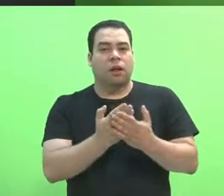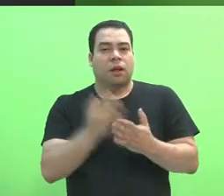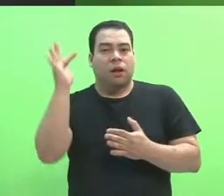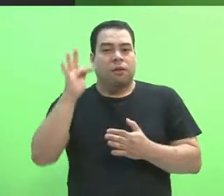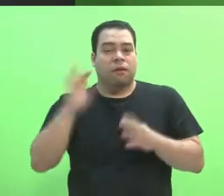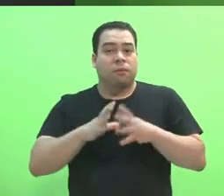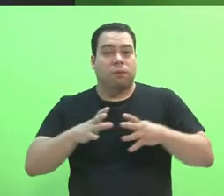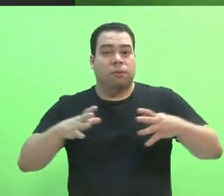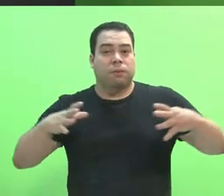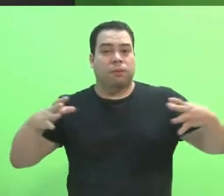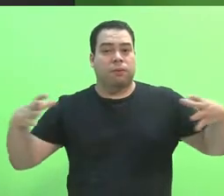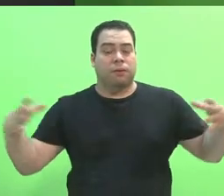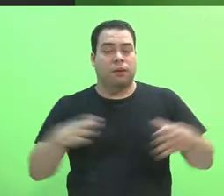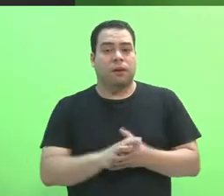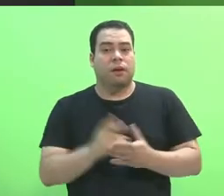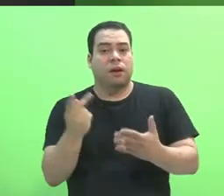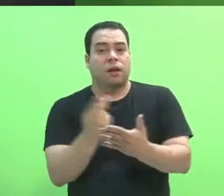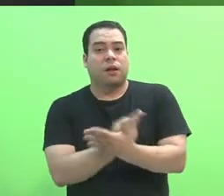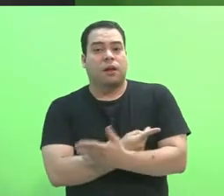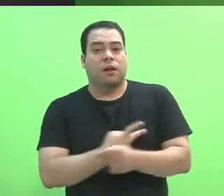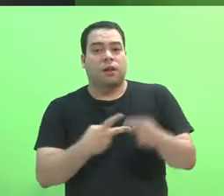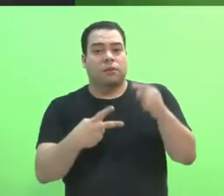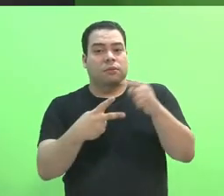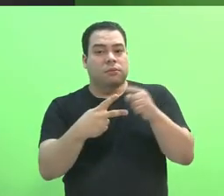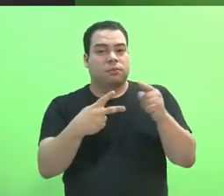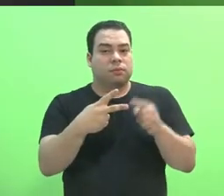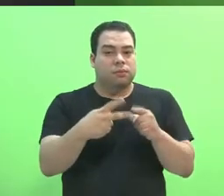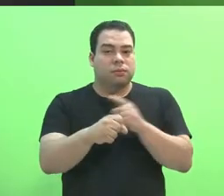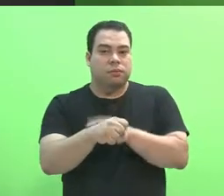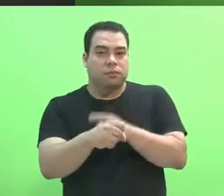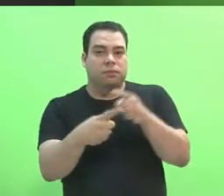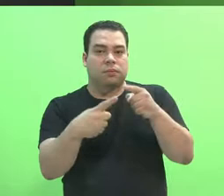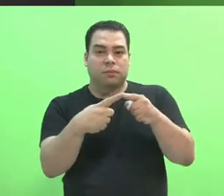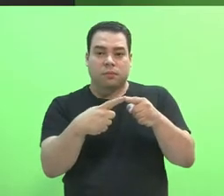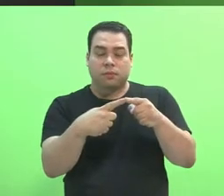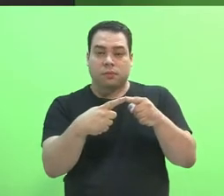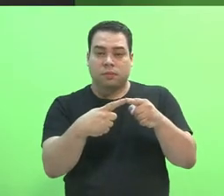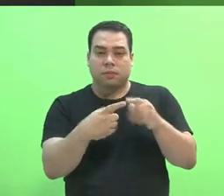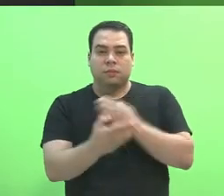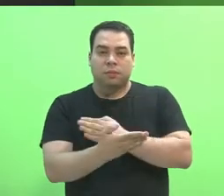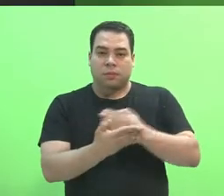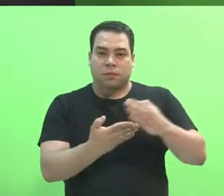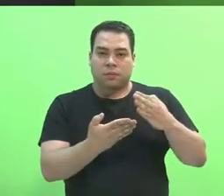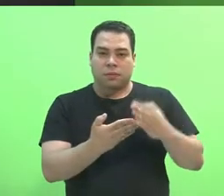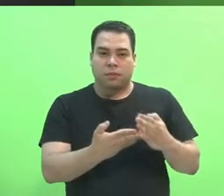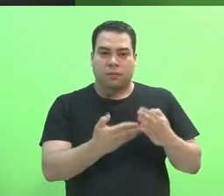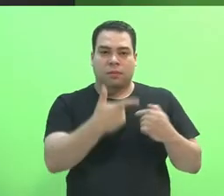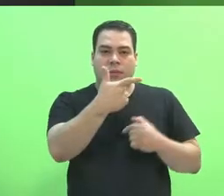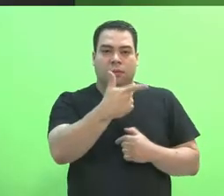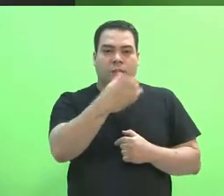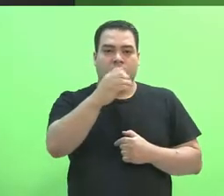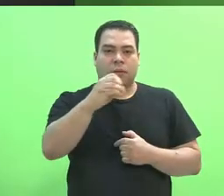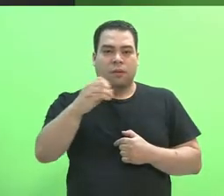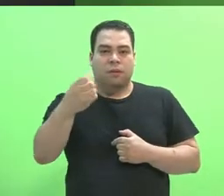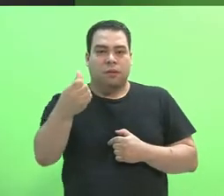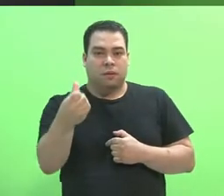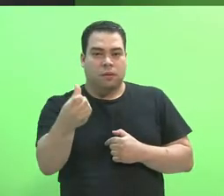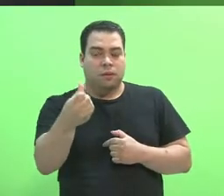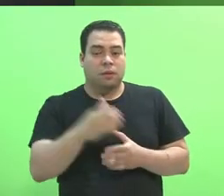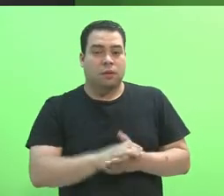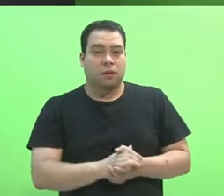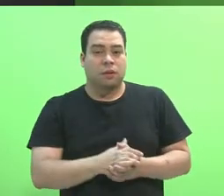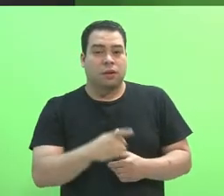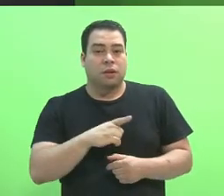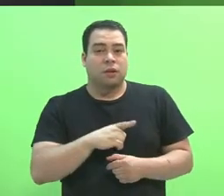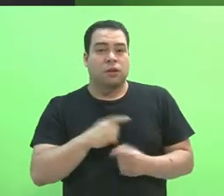foi previsto para ocorrer em duas fases. A fase 1, que foi iniciada em 2006 e teve como meta